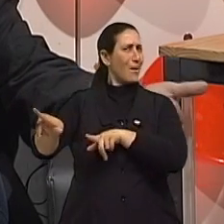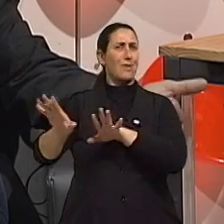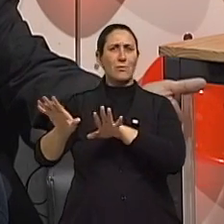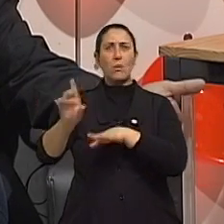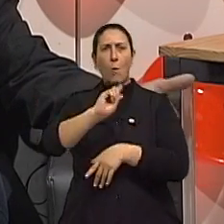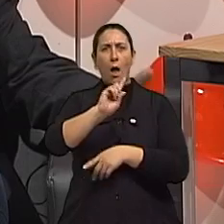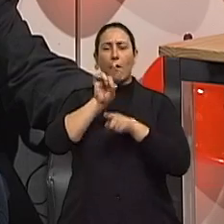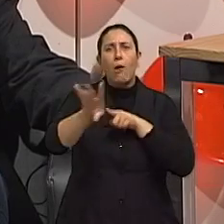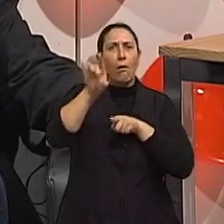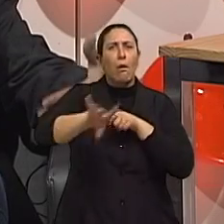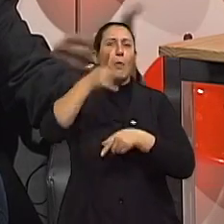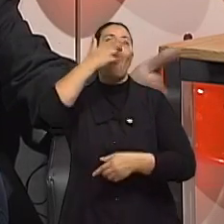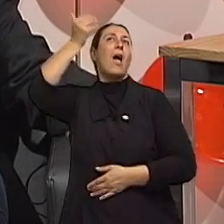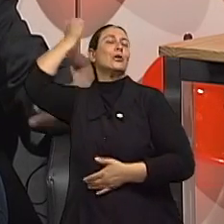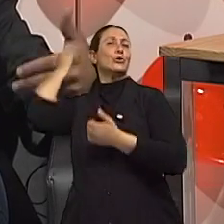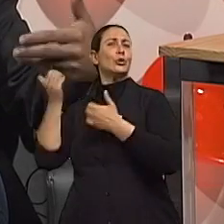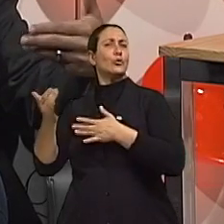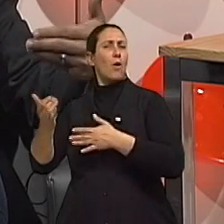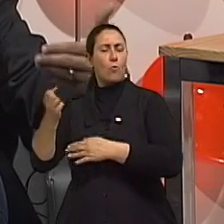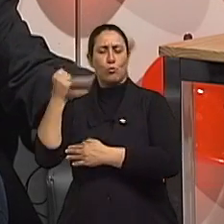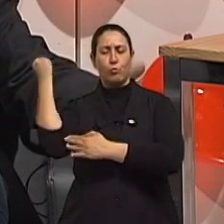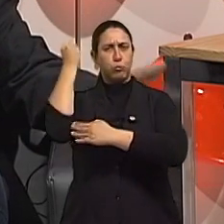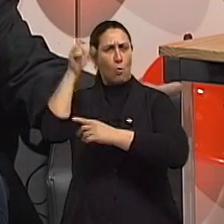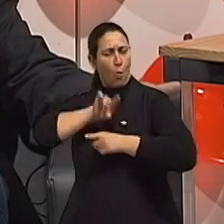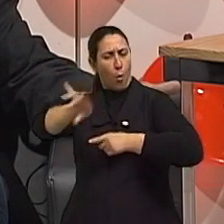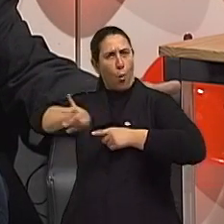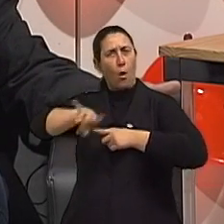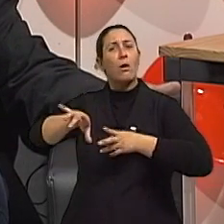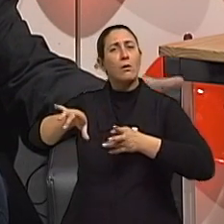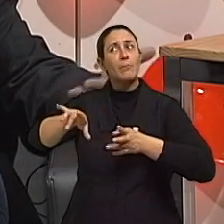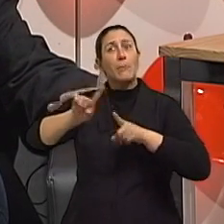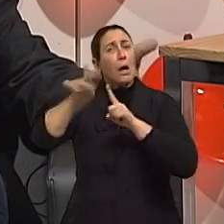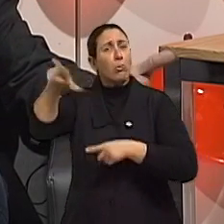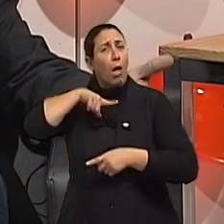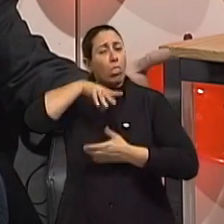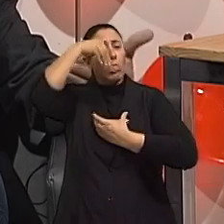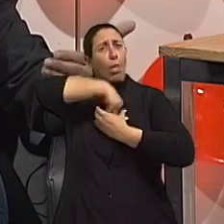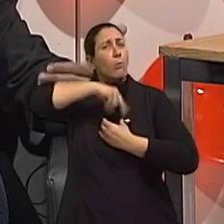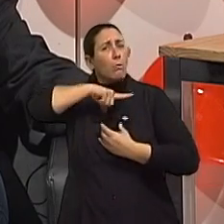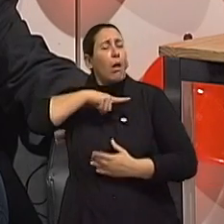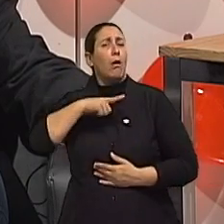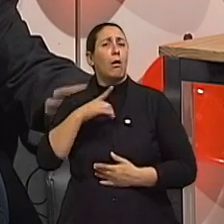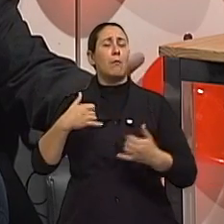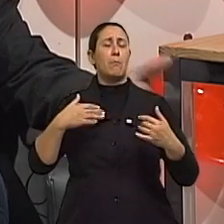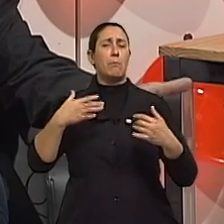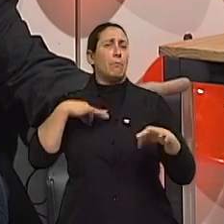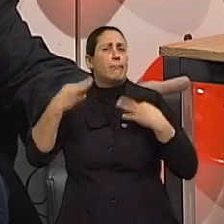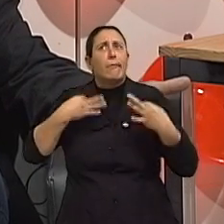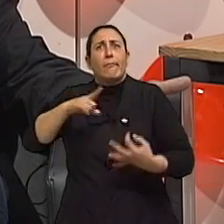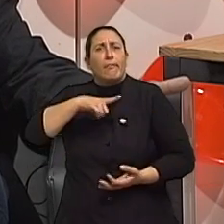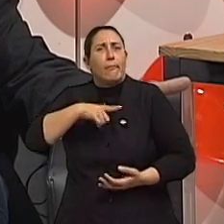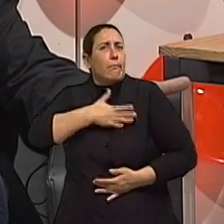ejaculatória, aquela força, mas ele tem prazer. Compensação também pode se